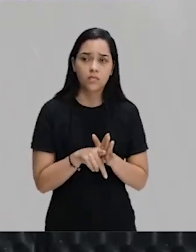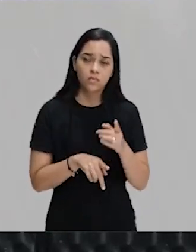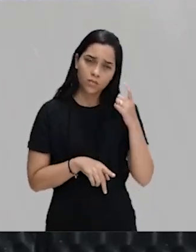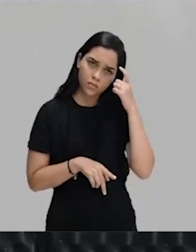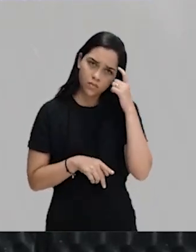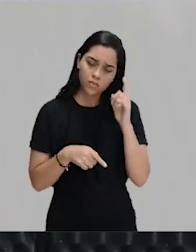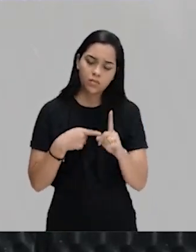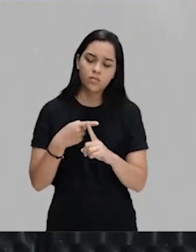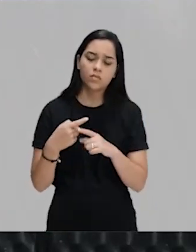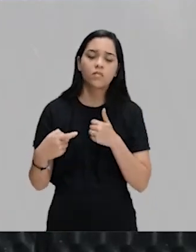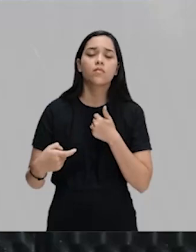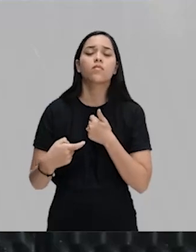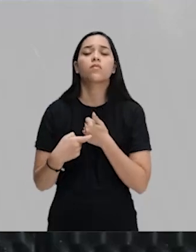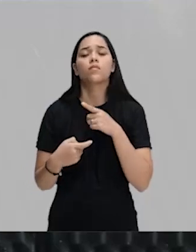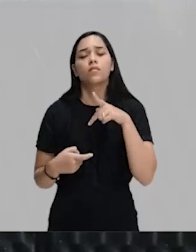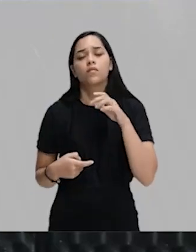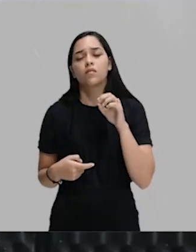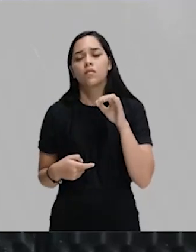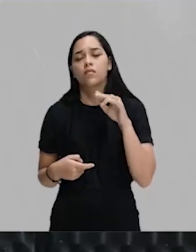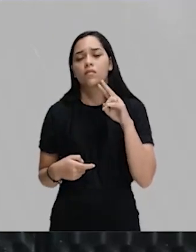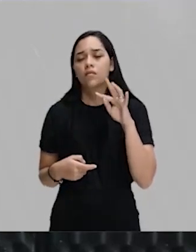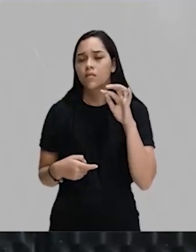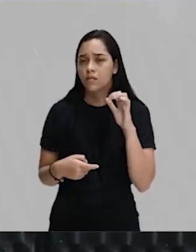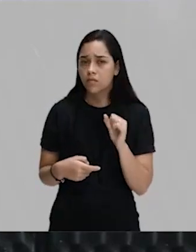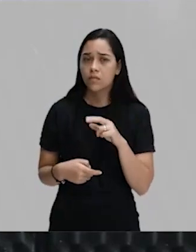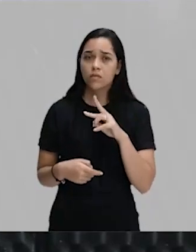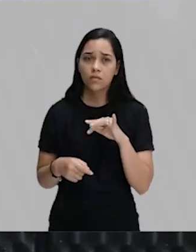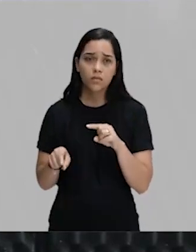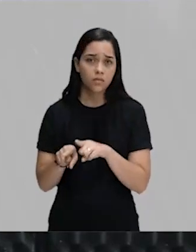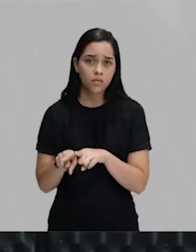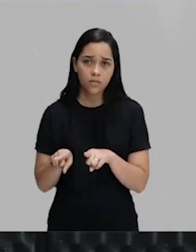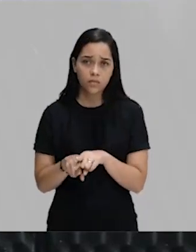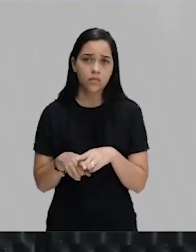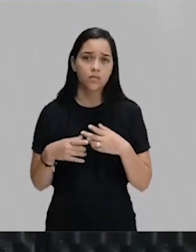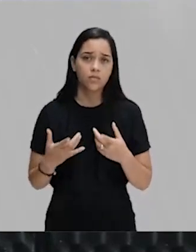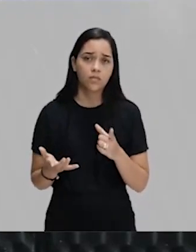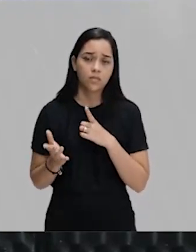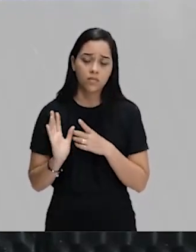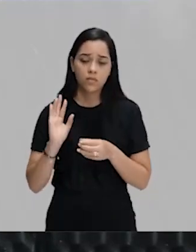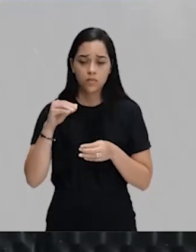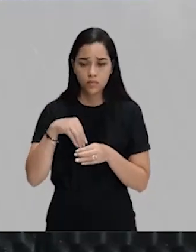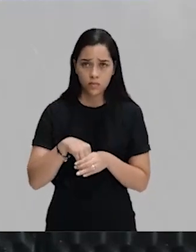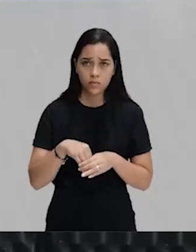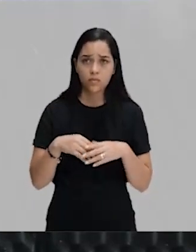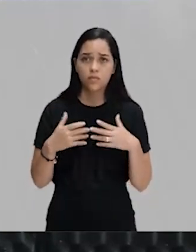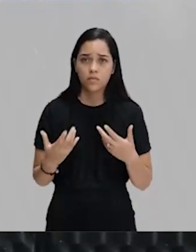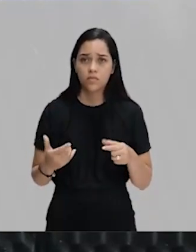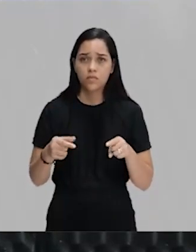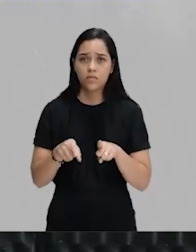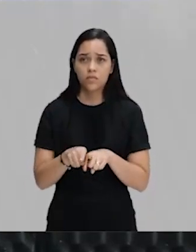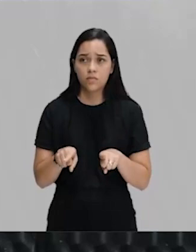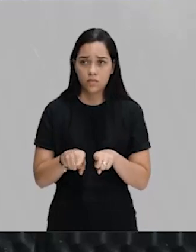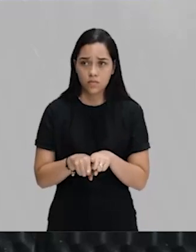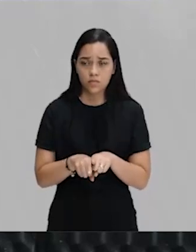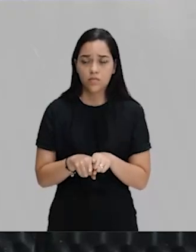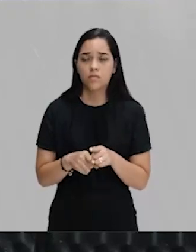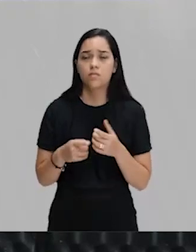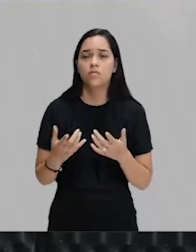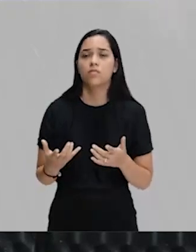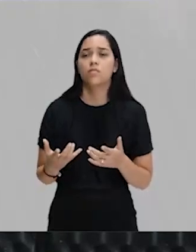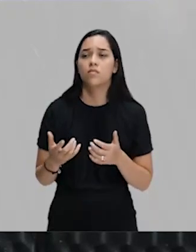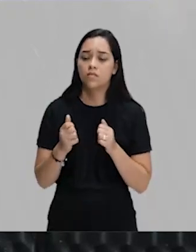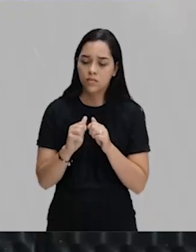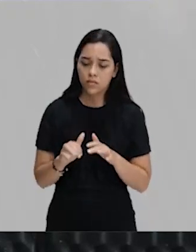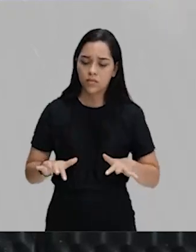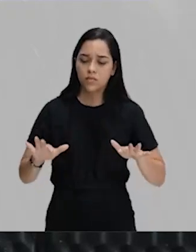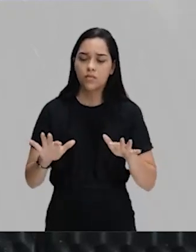positivistas. As ideias positivistas que vão também chegar dentro do exército. As ideias positivistas que vão